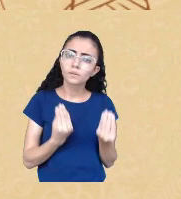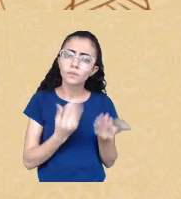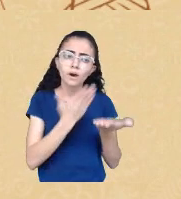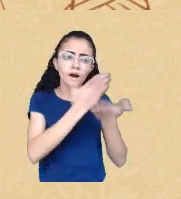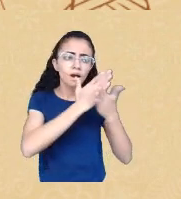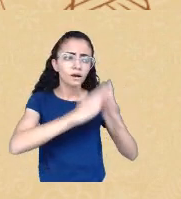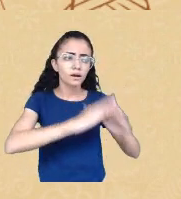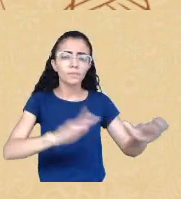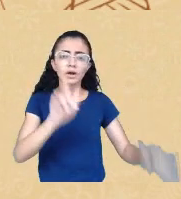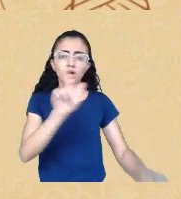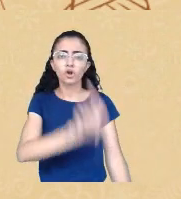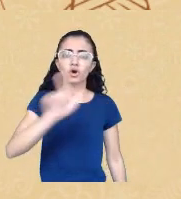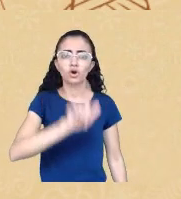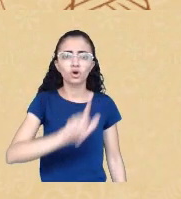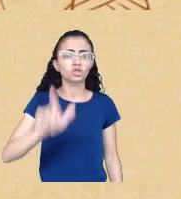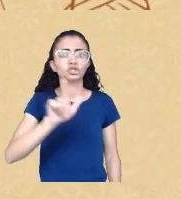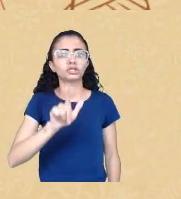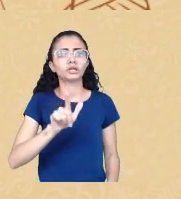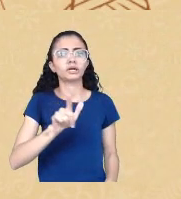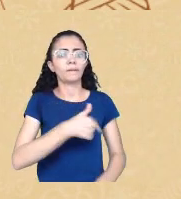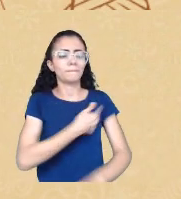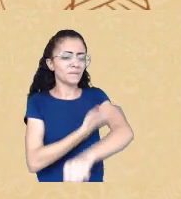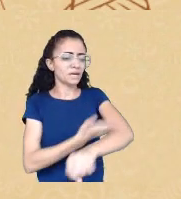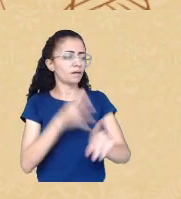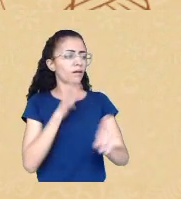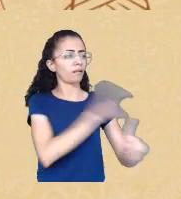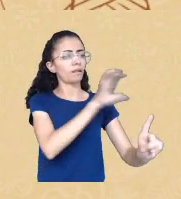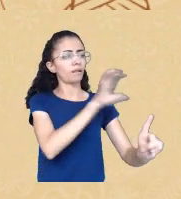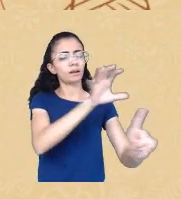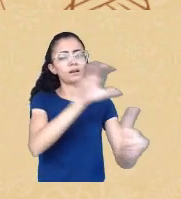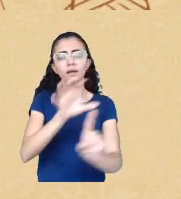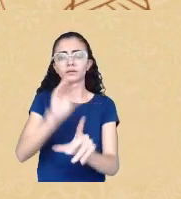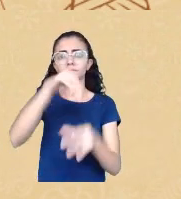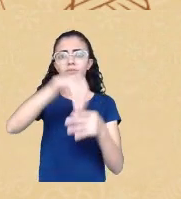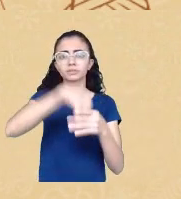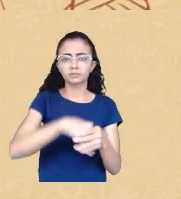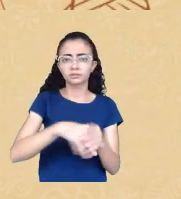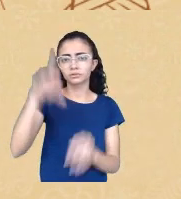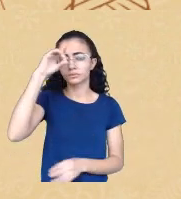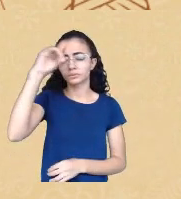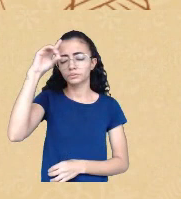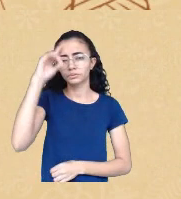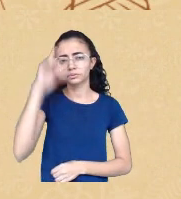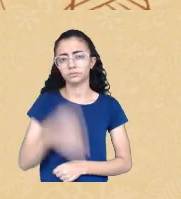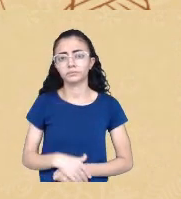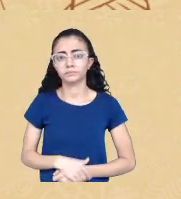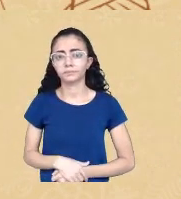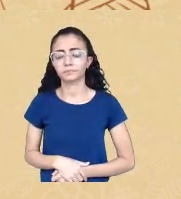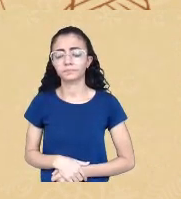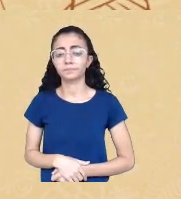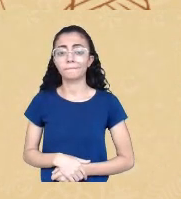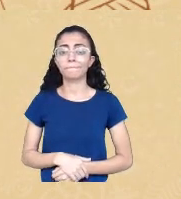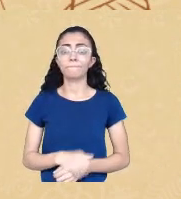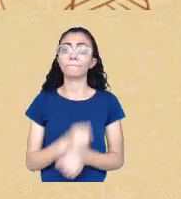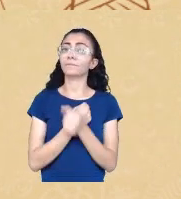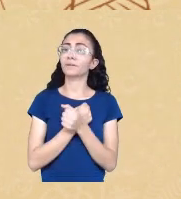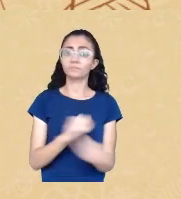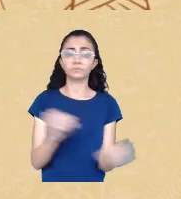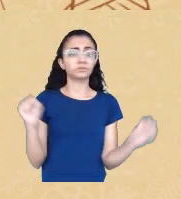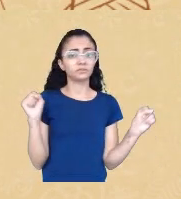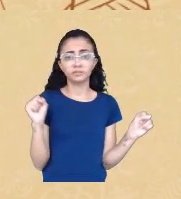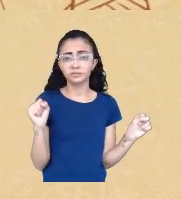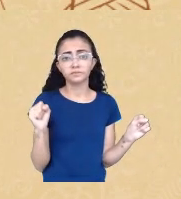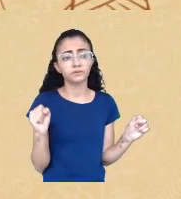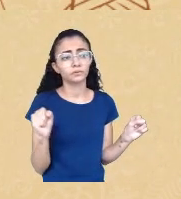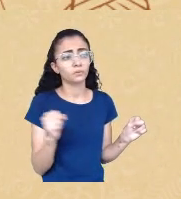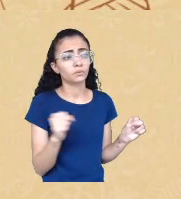embranquecimento porque elas estão presentes no nosso cotidiano é impossível não estar e não